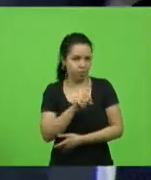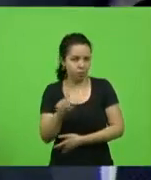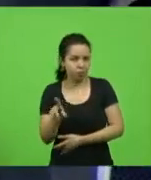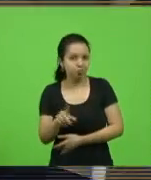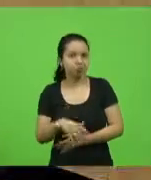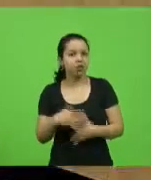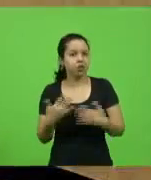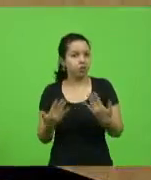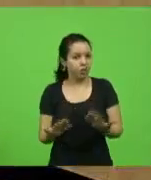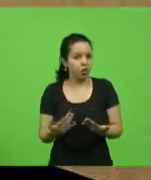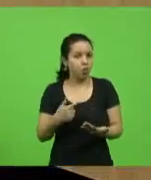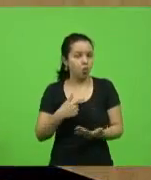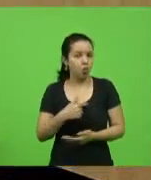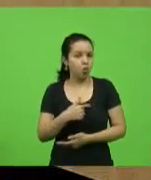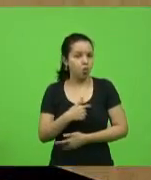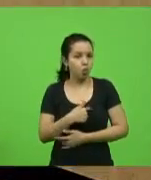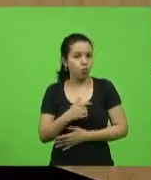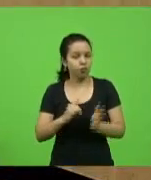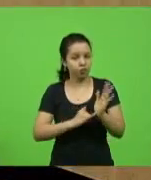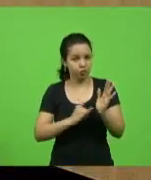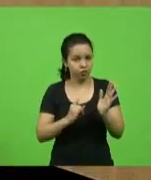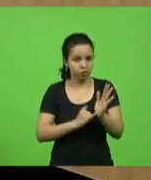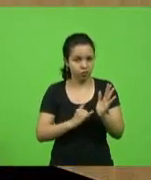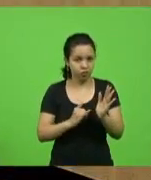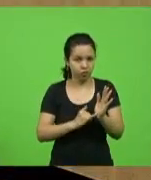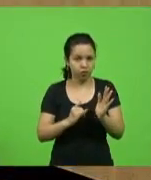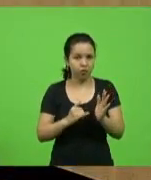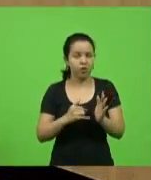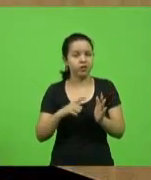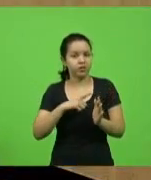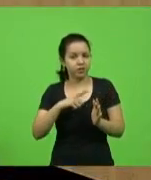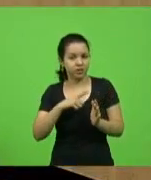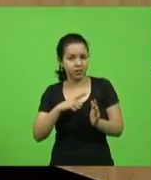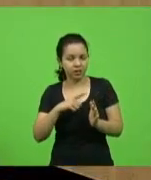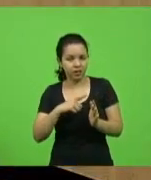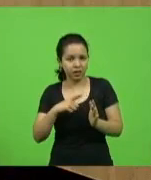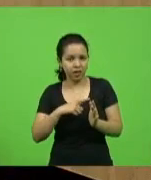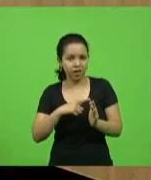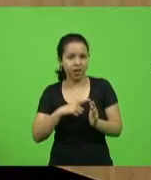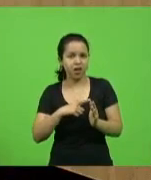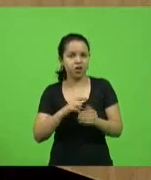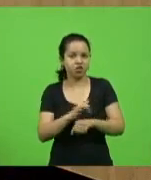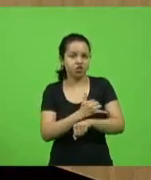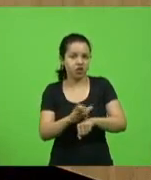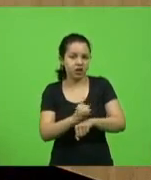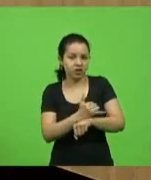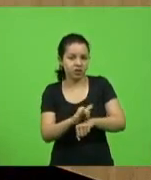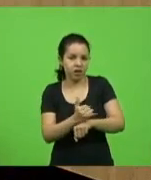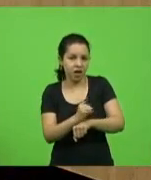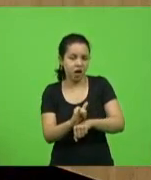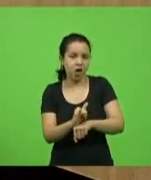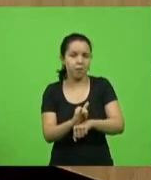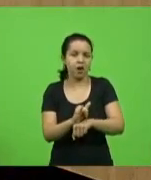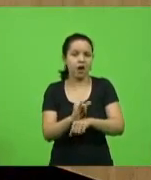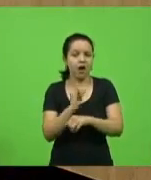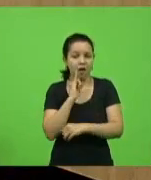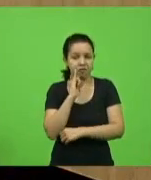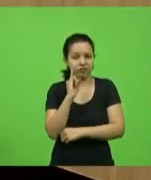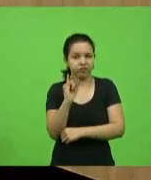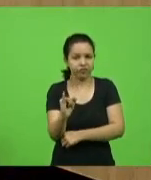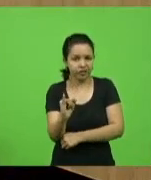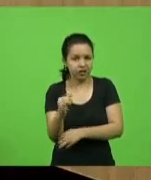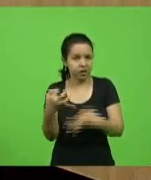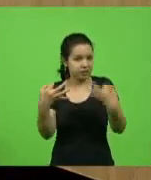Fisco adota dessas artimanhas para muitas vezes fazer notificações injustas à economia